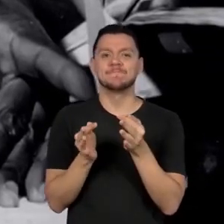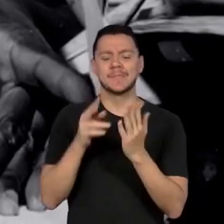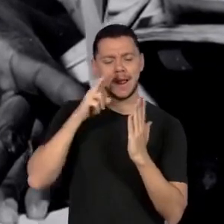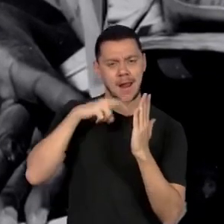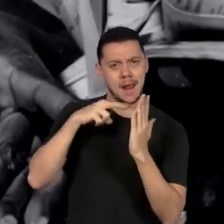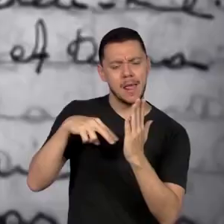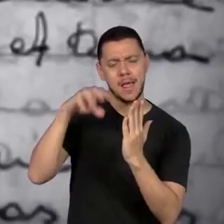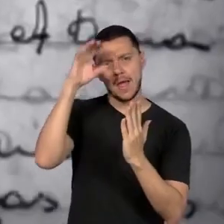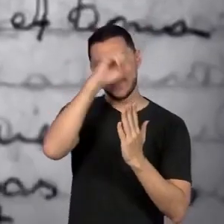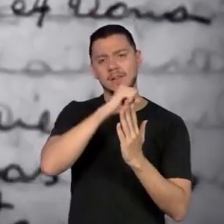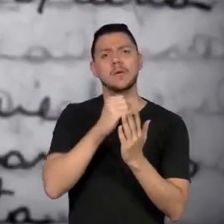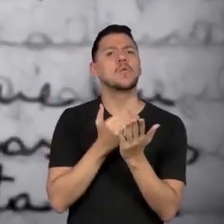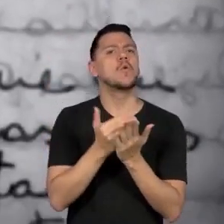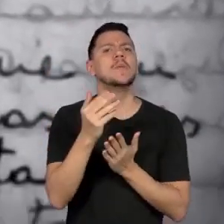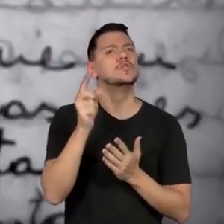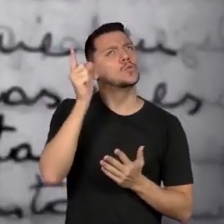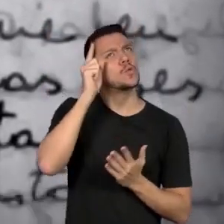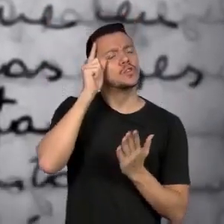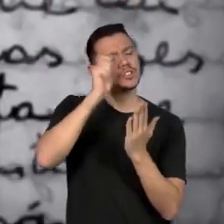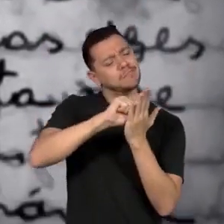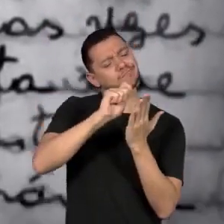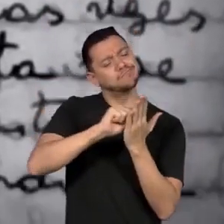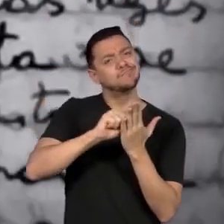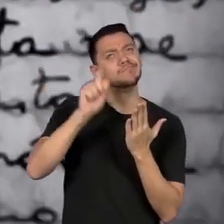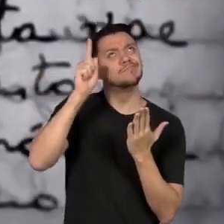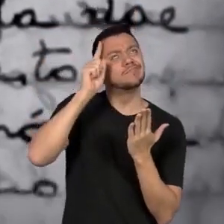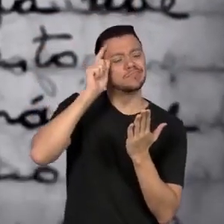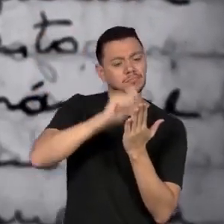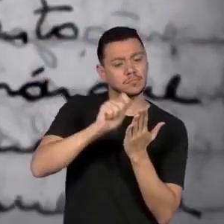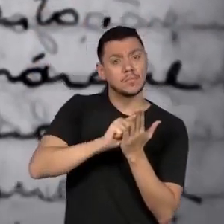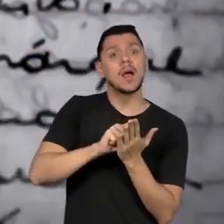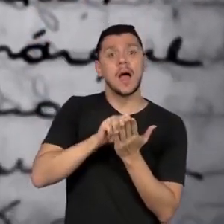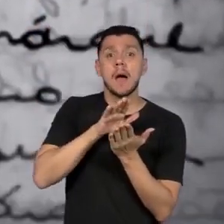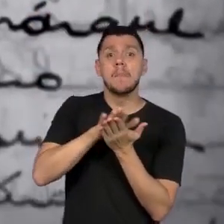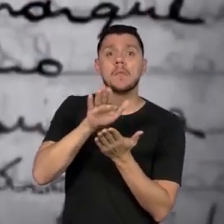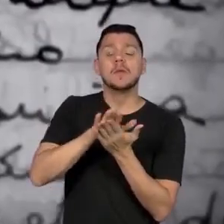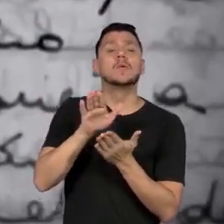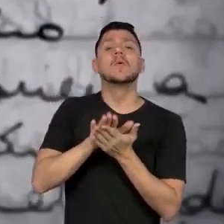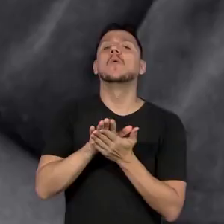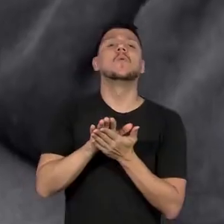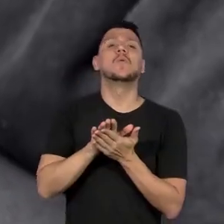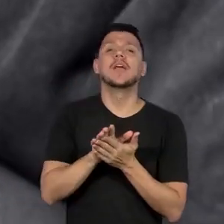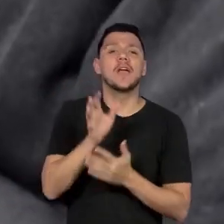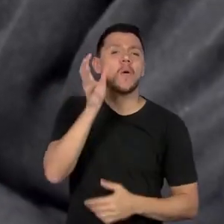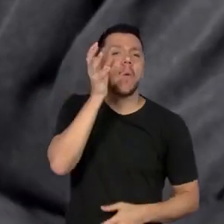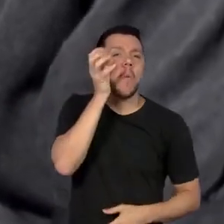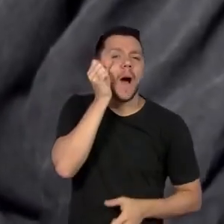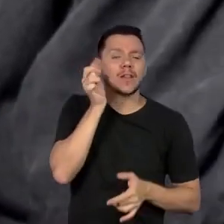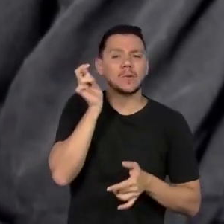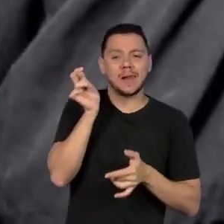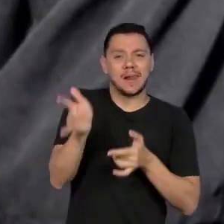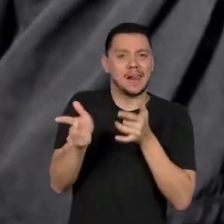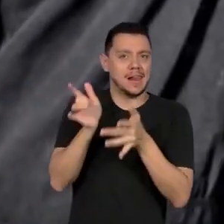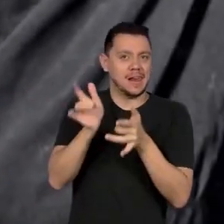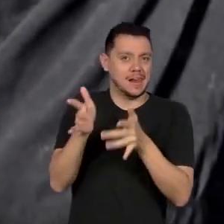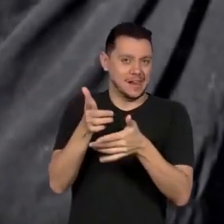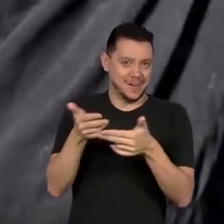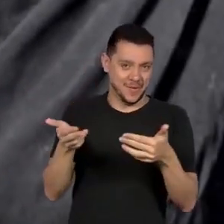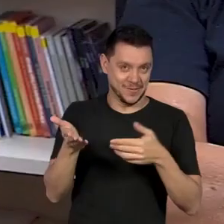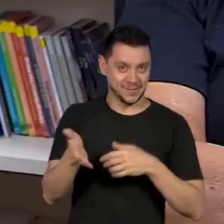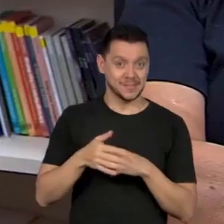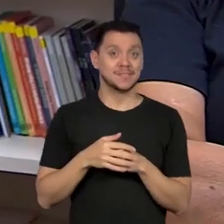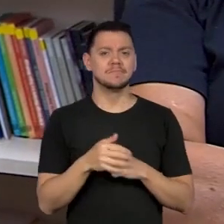escrever um diário. E foi publicado esse diário que se tornou o quarto de despejo. Uma mulher de garra e uma